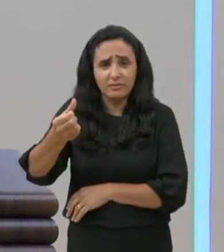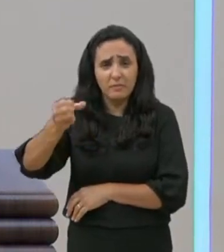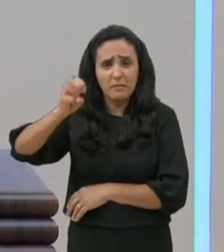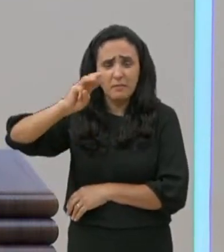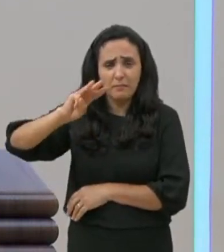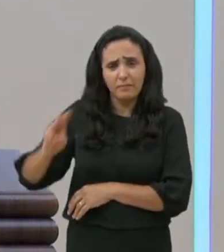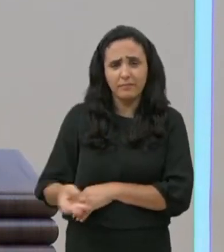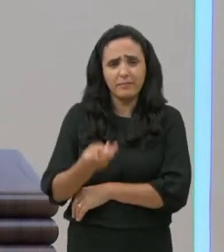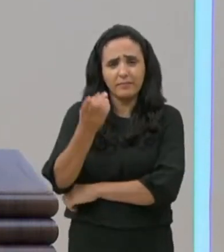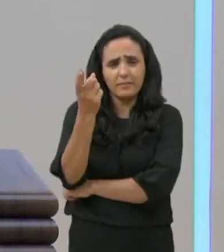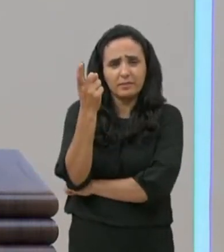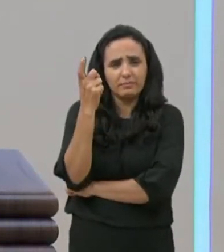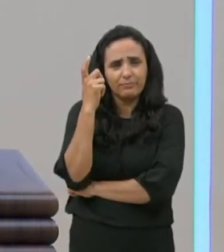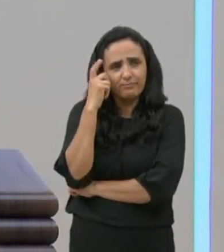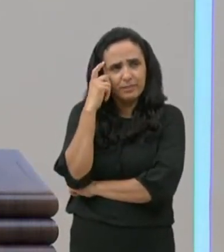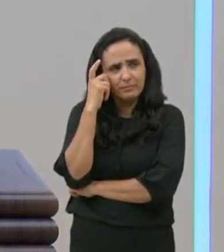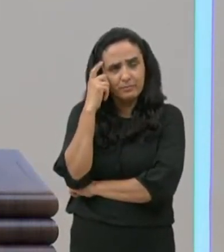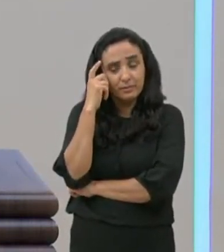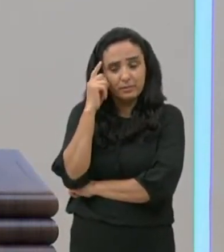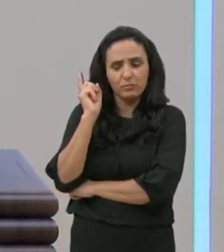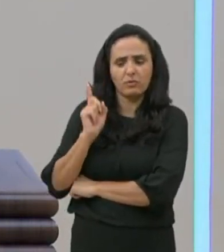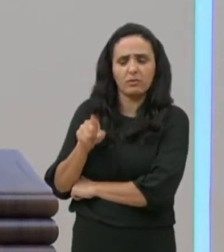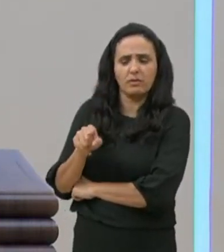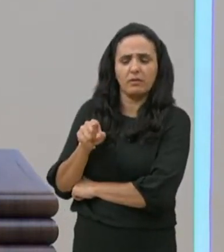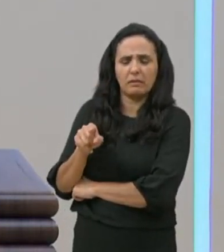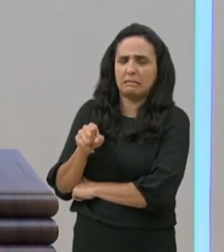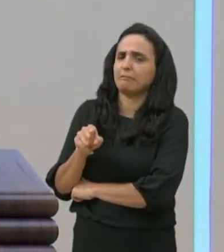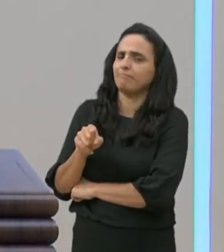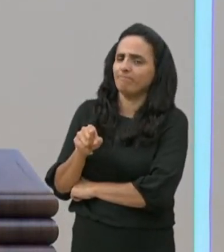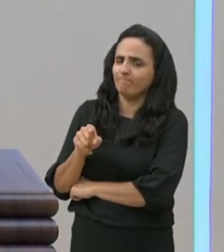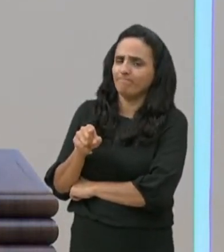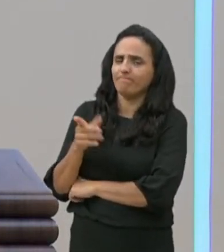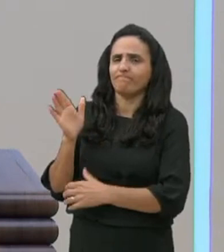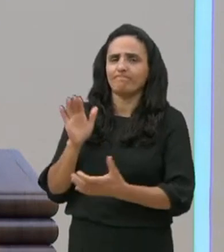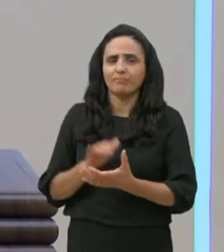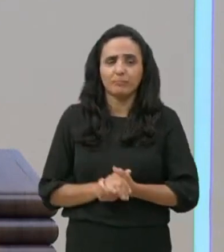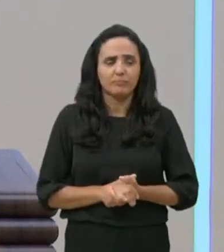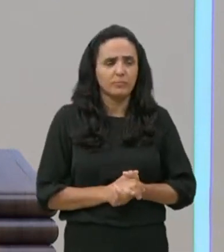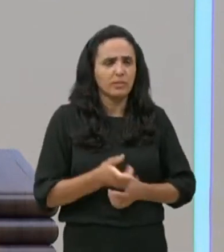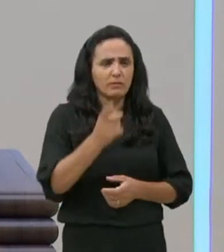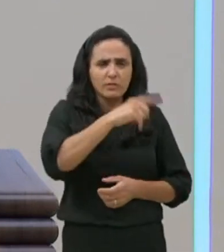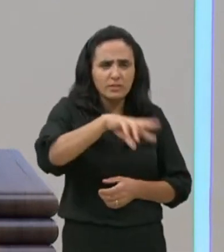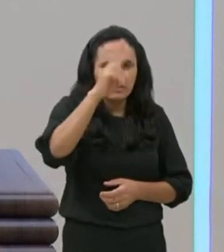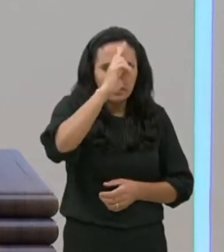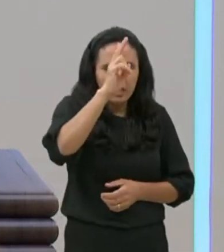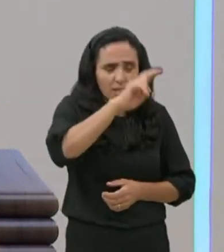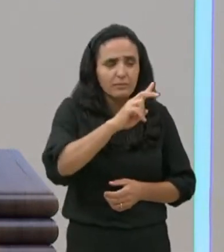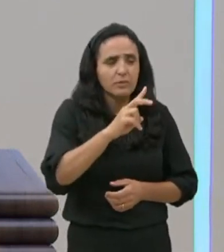Às vezes eu fico pensando naquele homem gadareno, que Jesus curou.